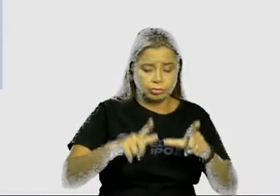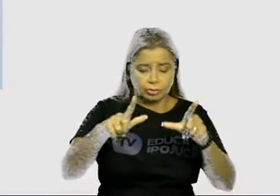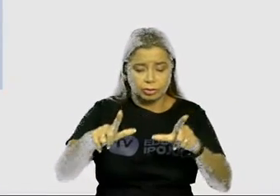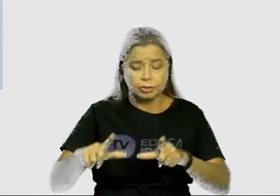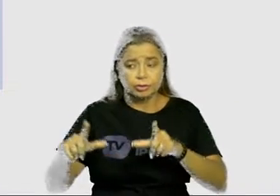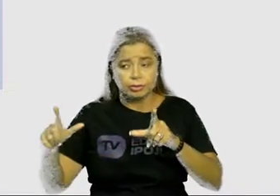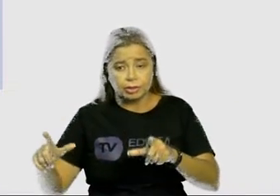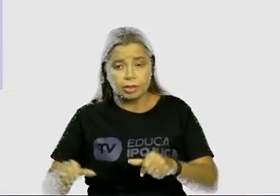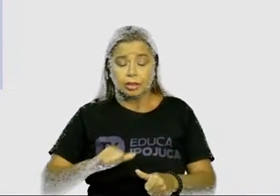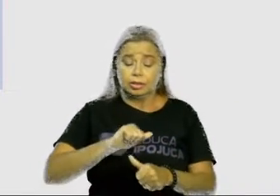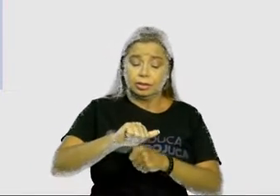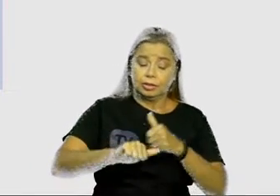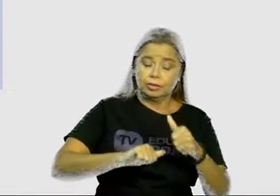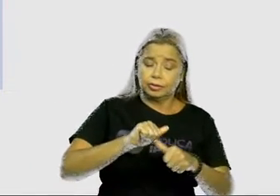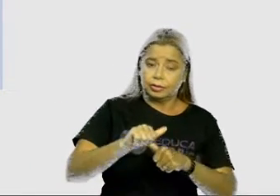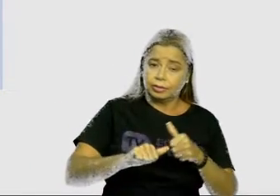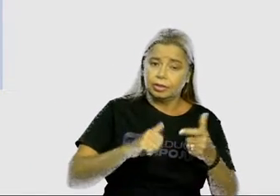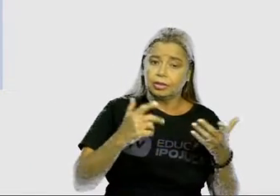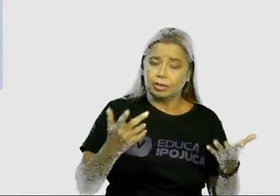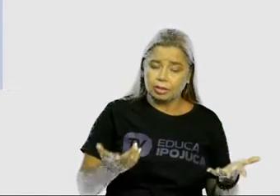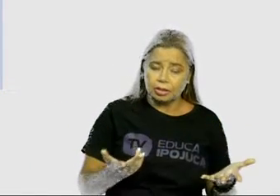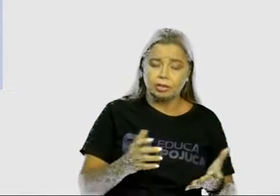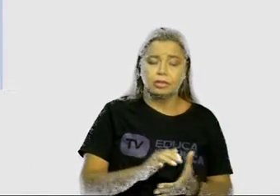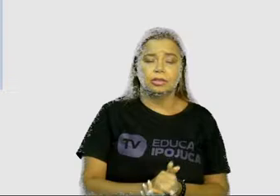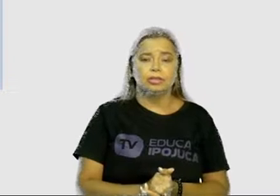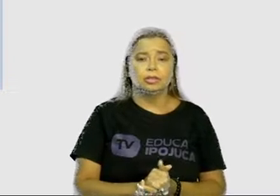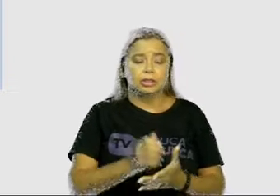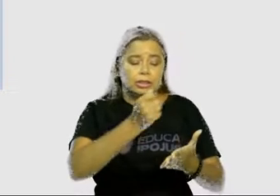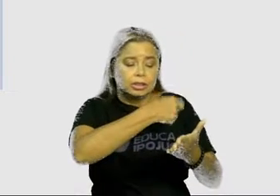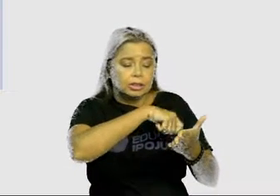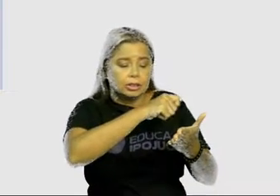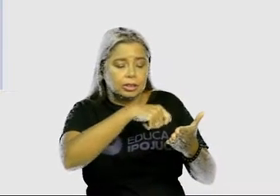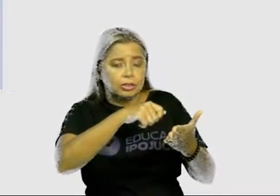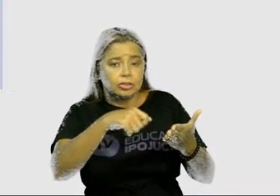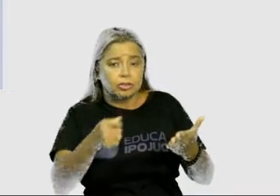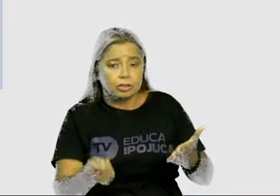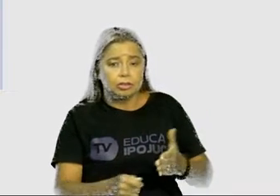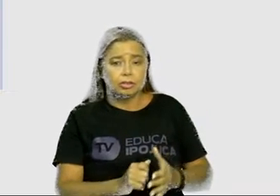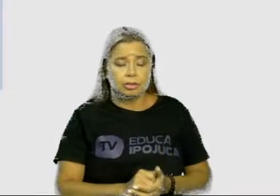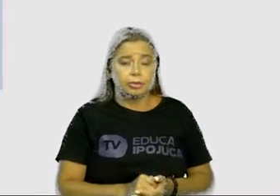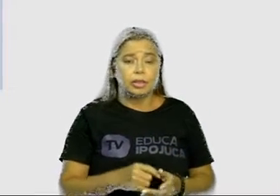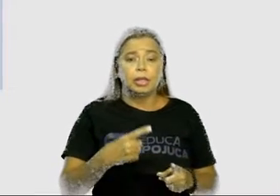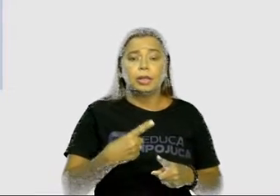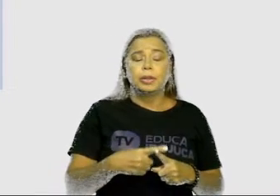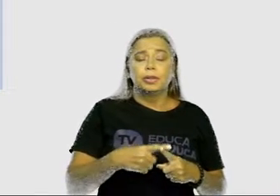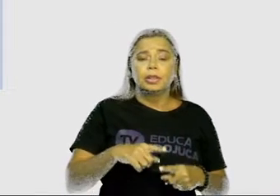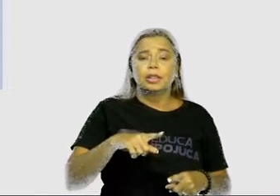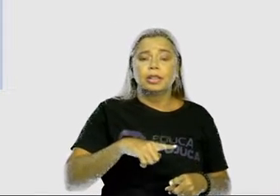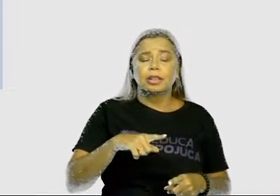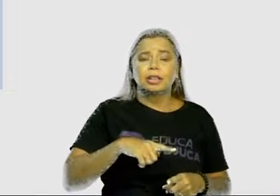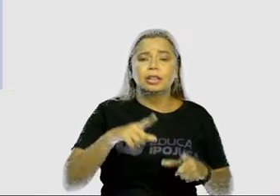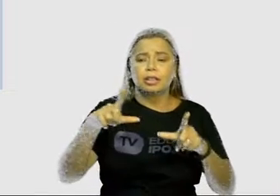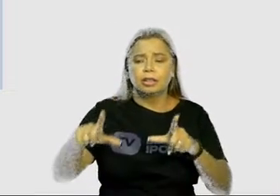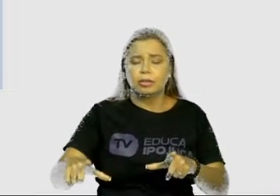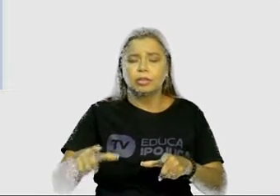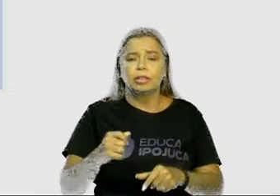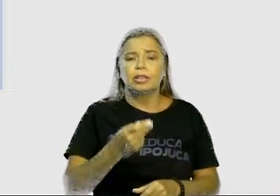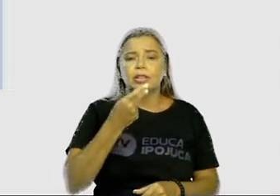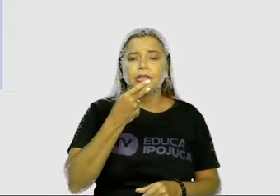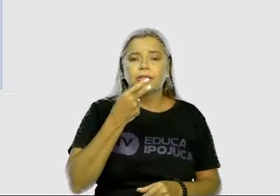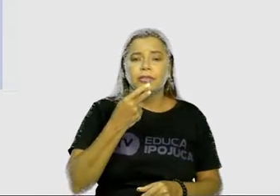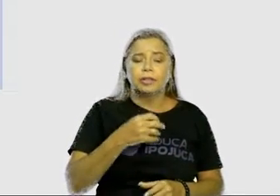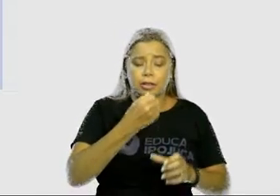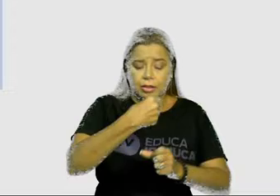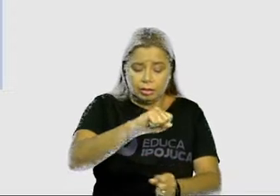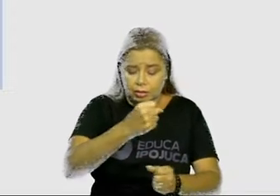ortográfica. É comum a gente dizer o quê? Bassoura e algumas regiões, inclusive aqui do Nordeste.